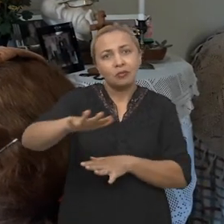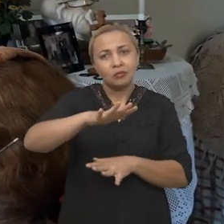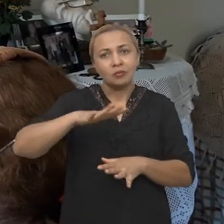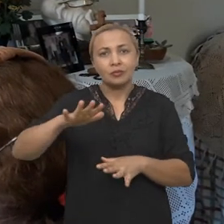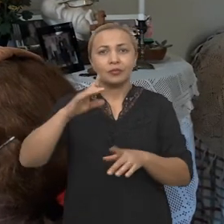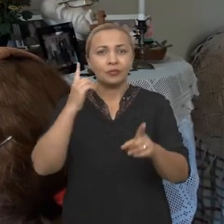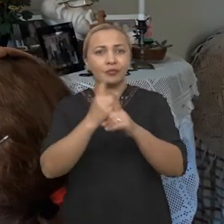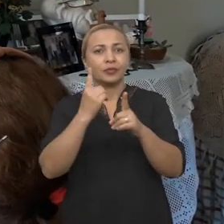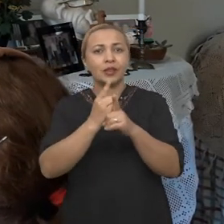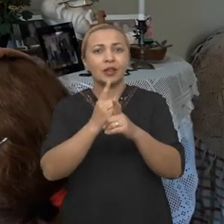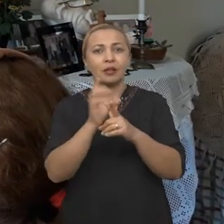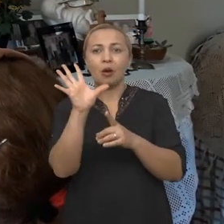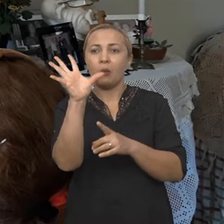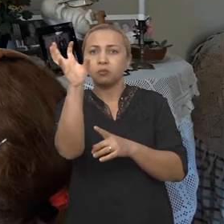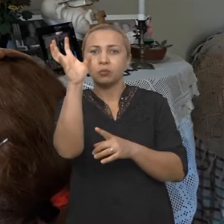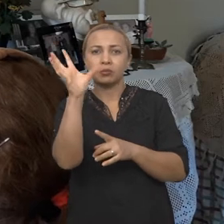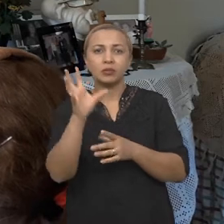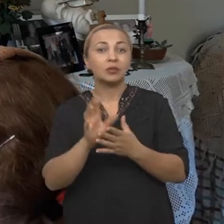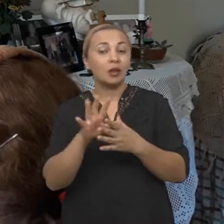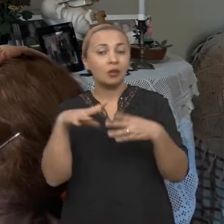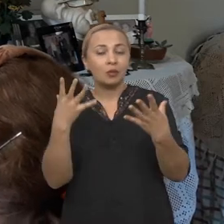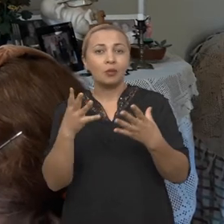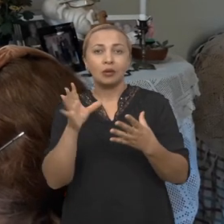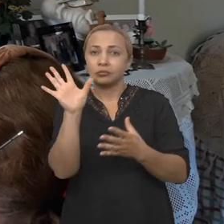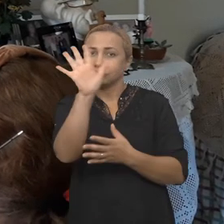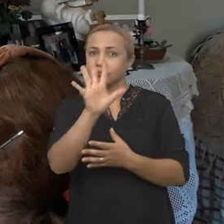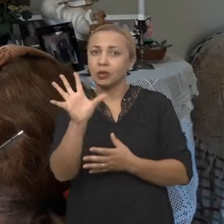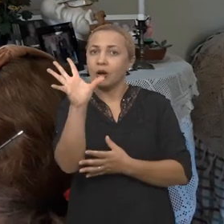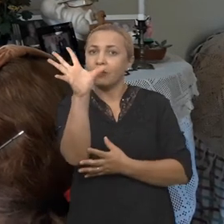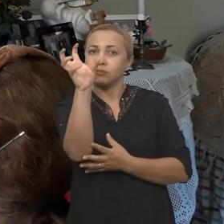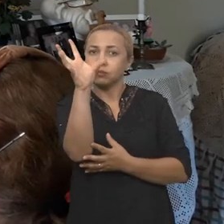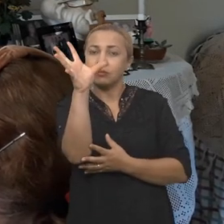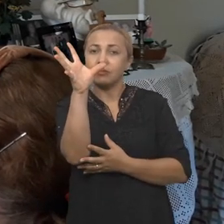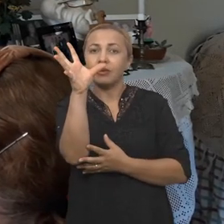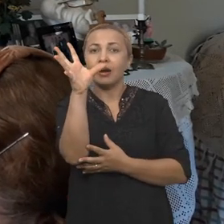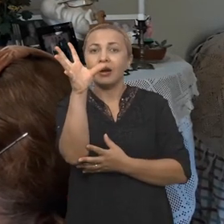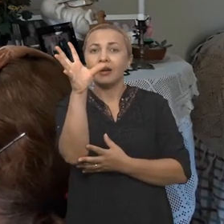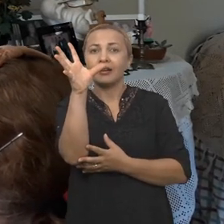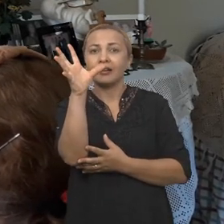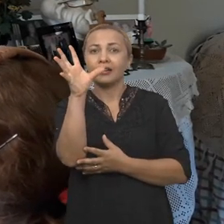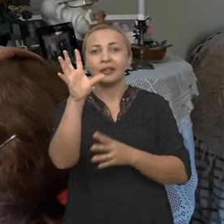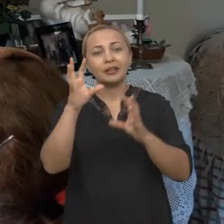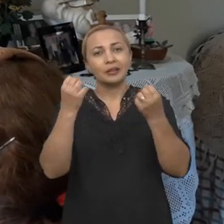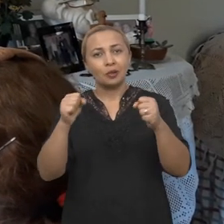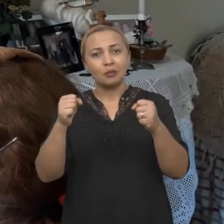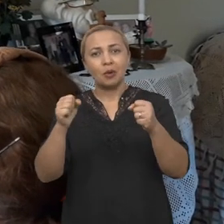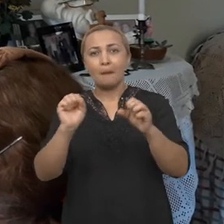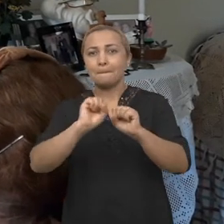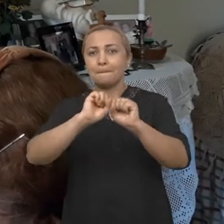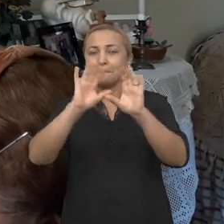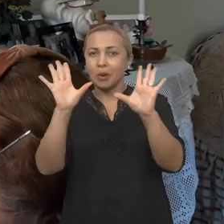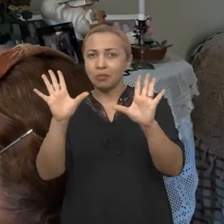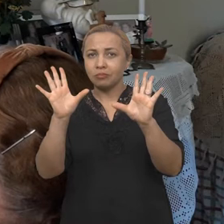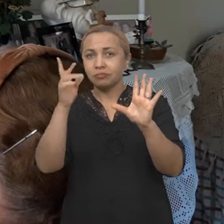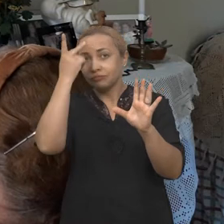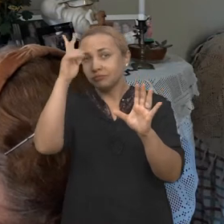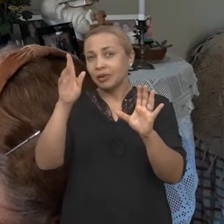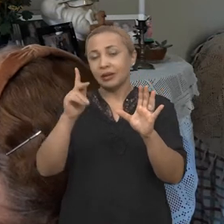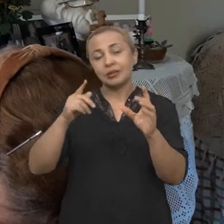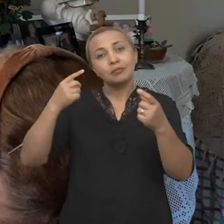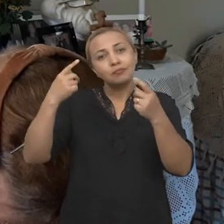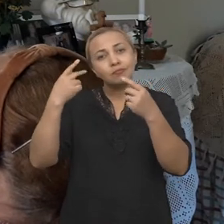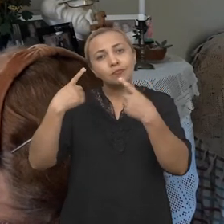de encontro ao balão. No momento que essa mão encontra o balão, esse balão é estourado